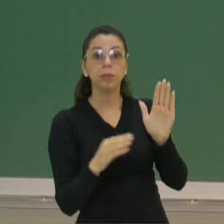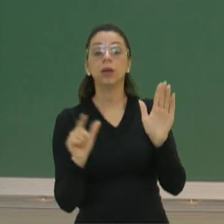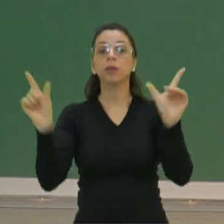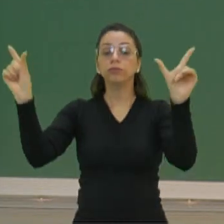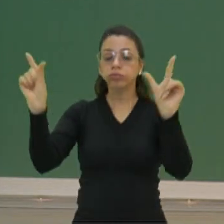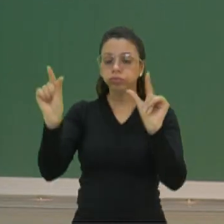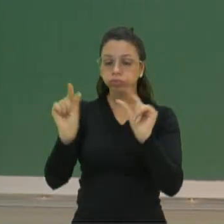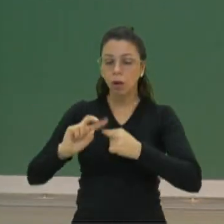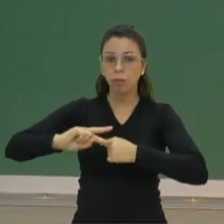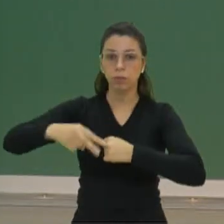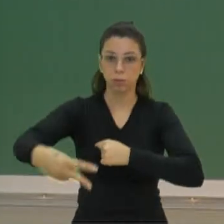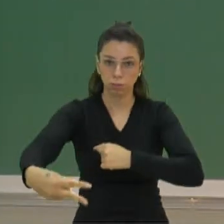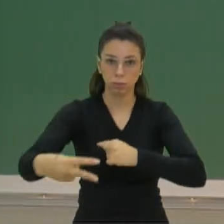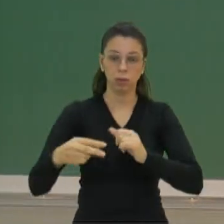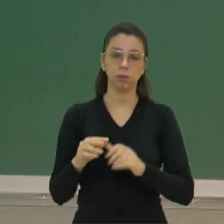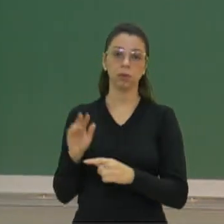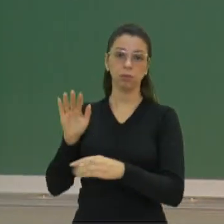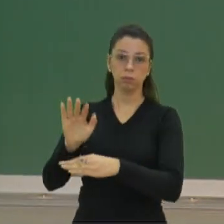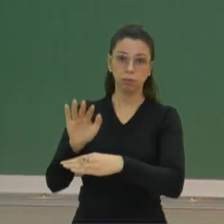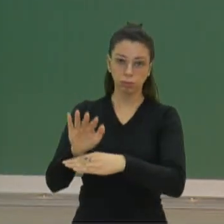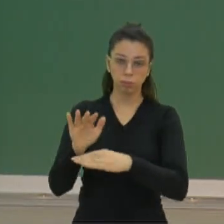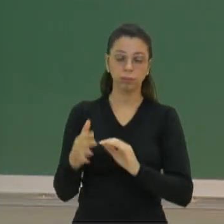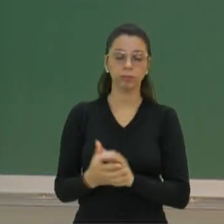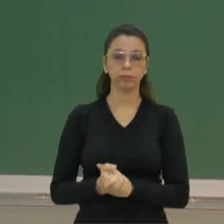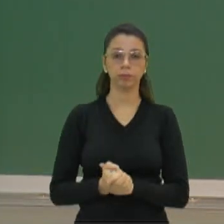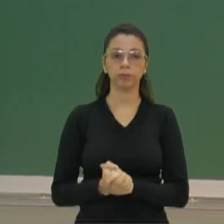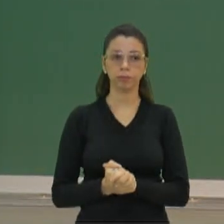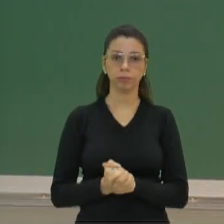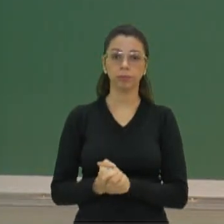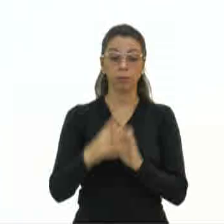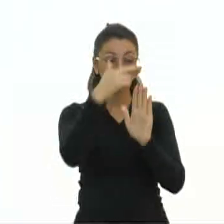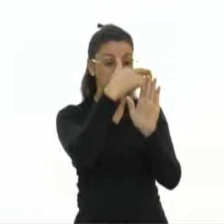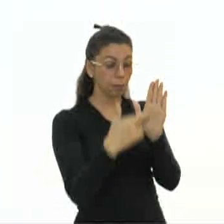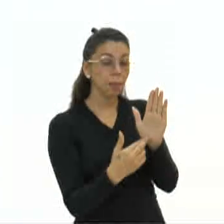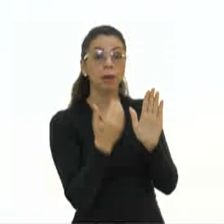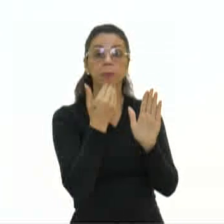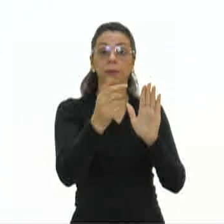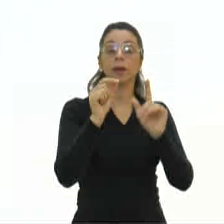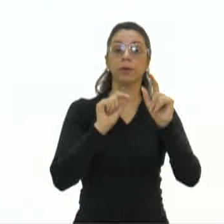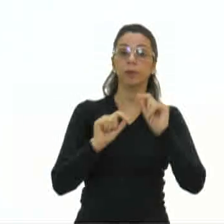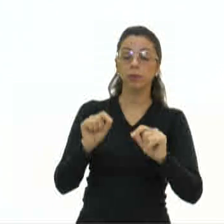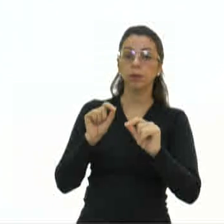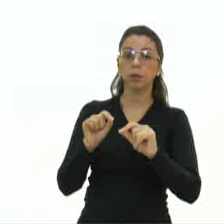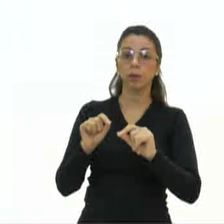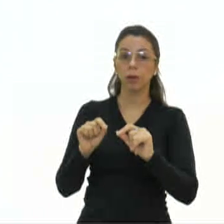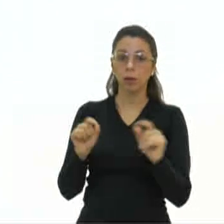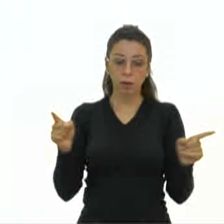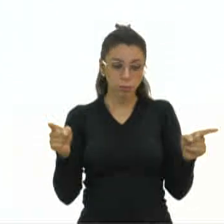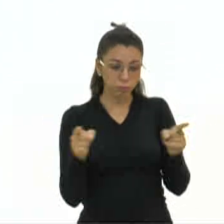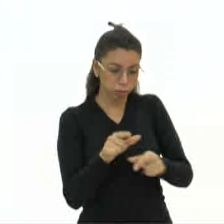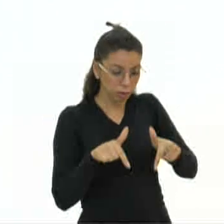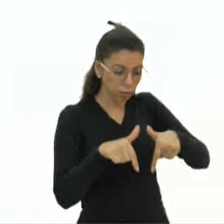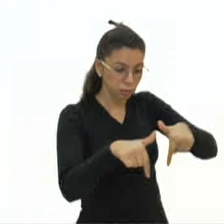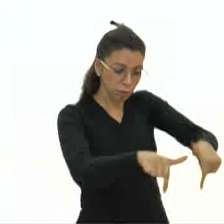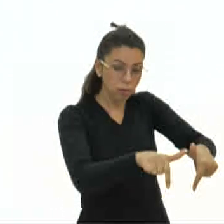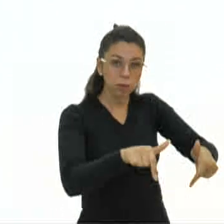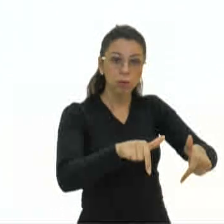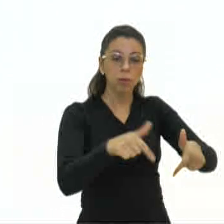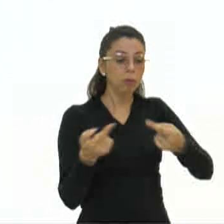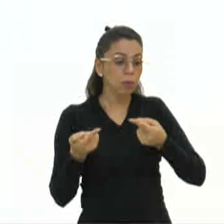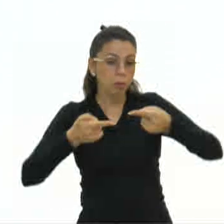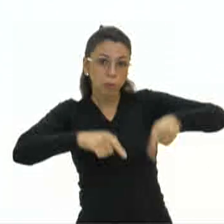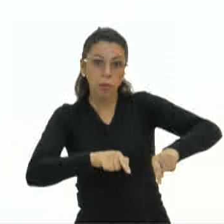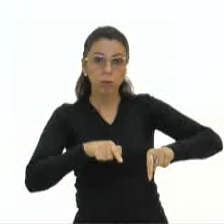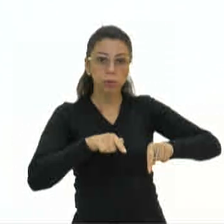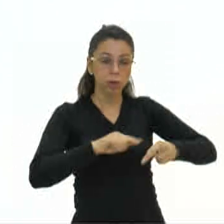esses impactos no ambiente. O relatório pede, além de ações a curto prazo quanto à degradação dos